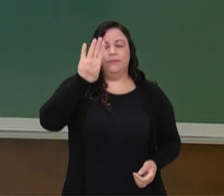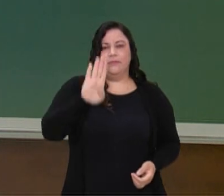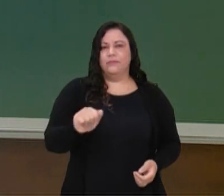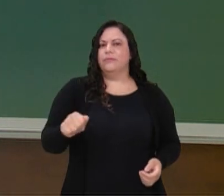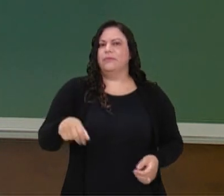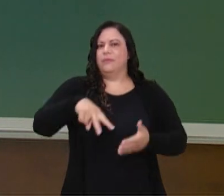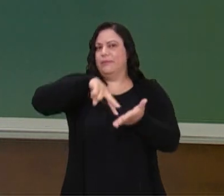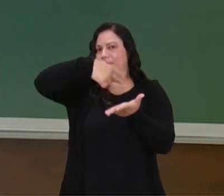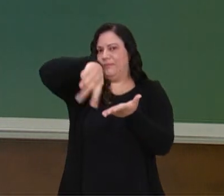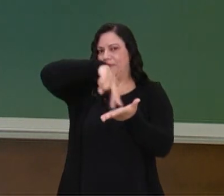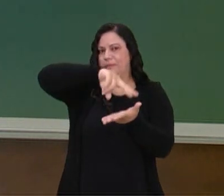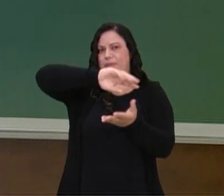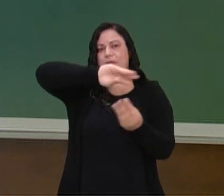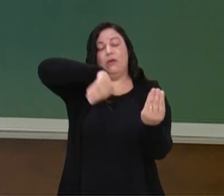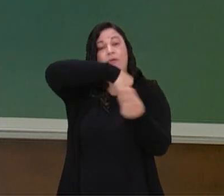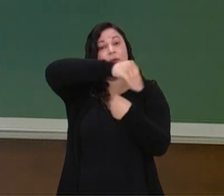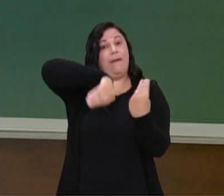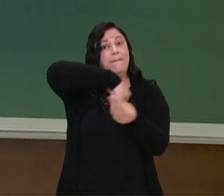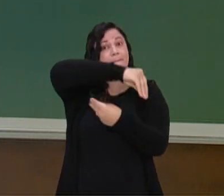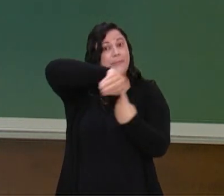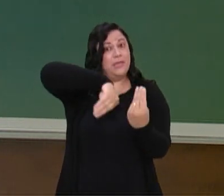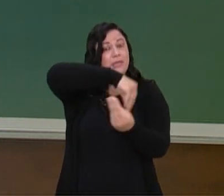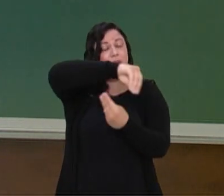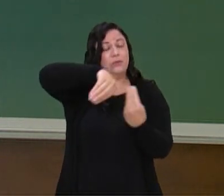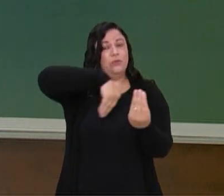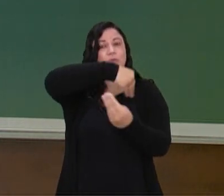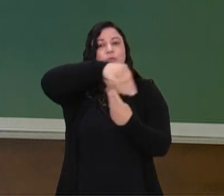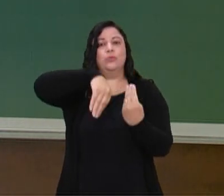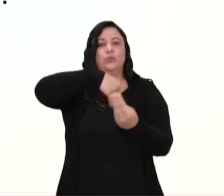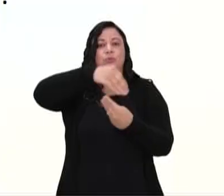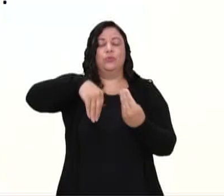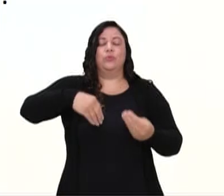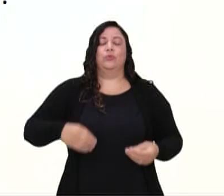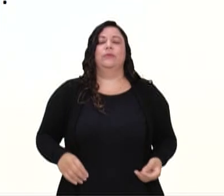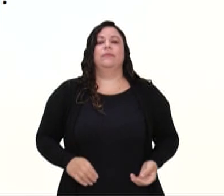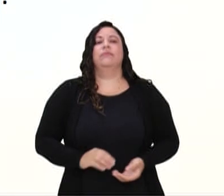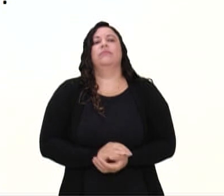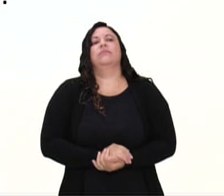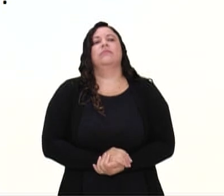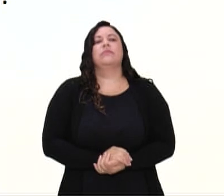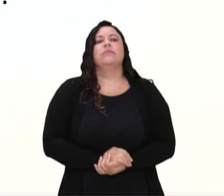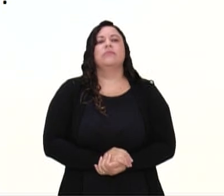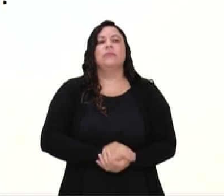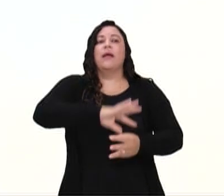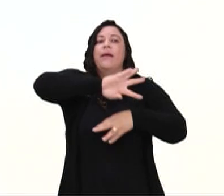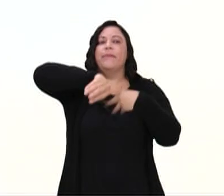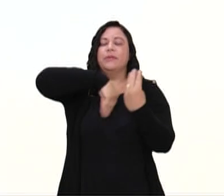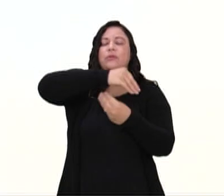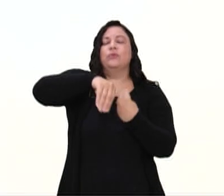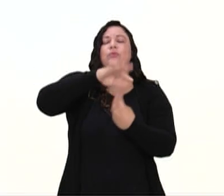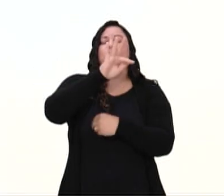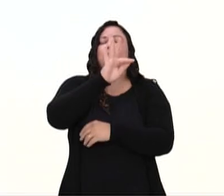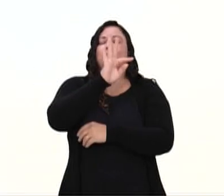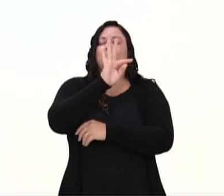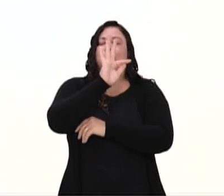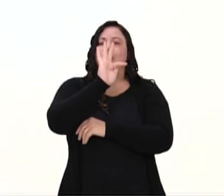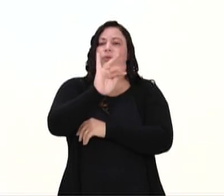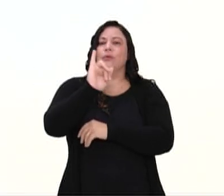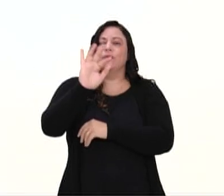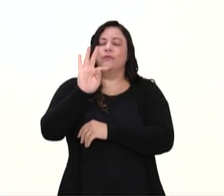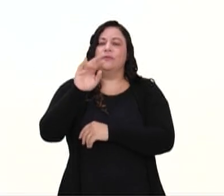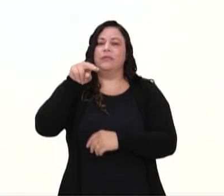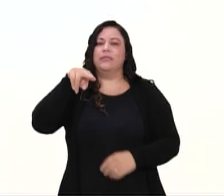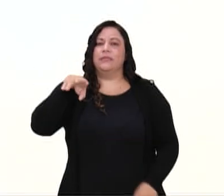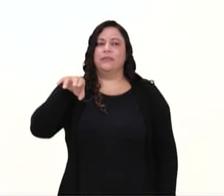dança, é uma mistura de dança com fitness. E aqui a gente tem o seu criador, que é